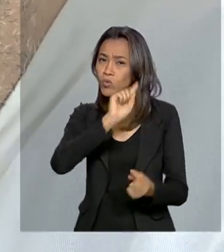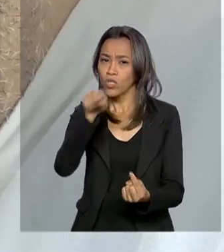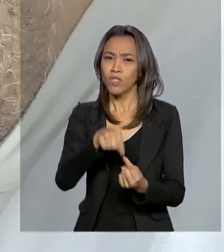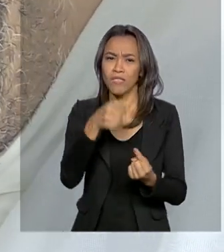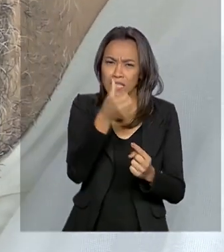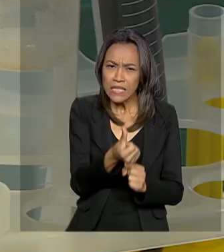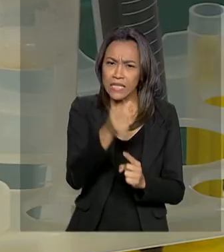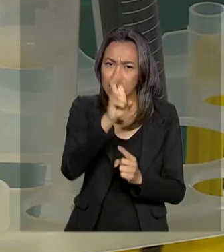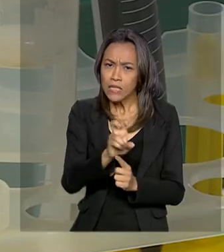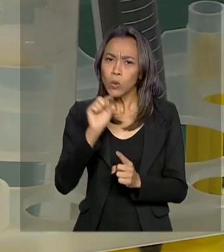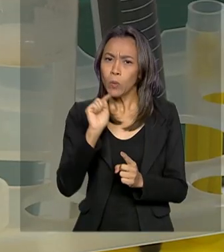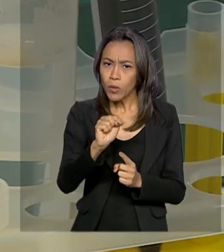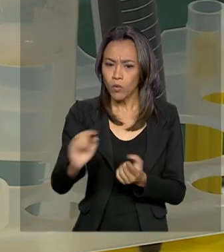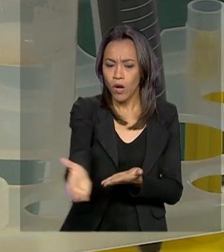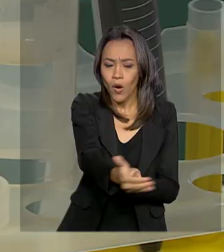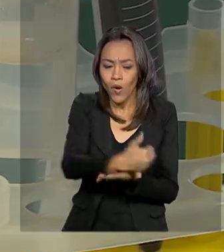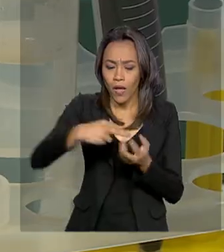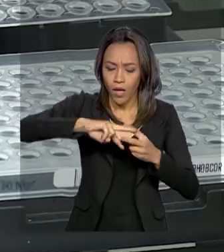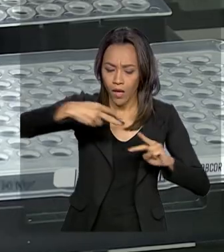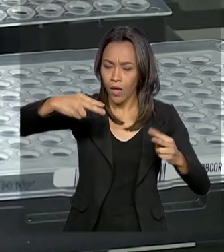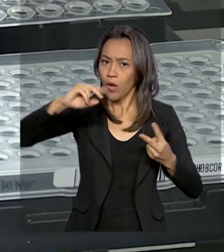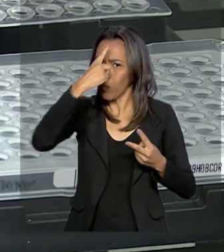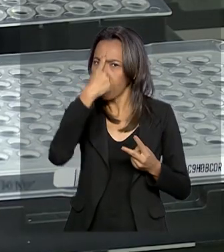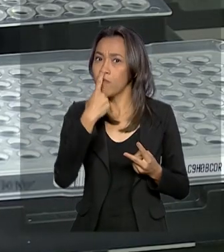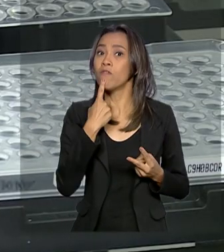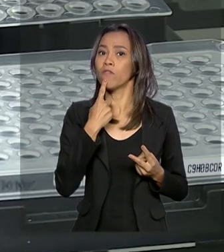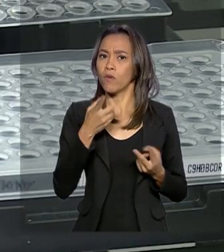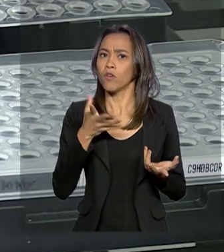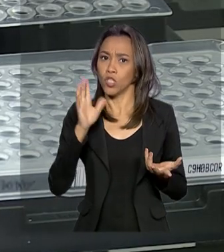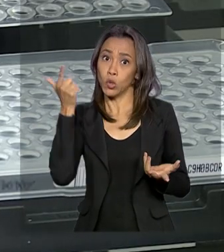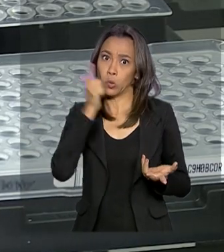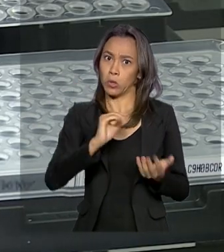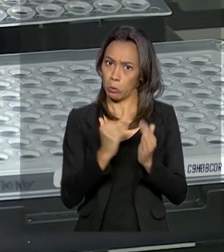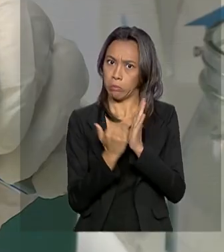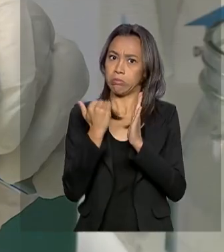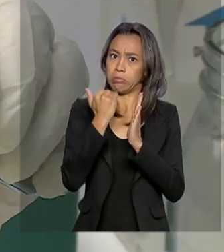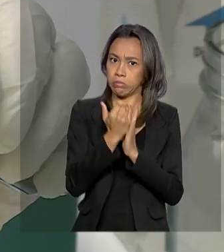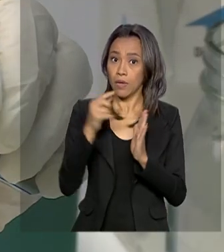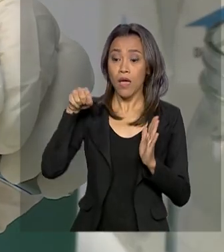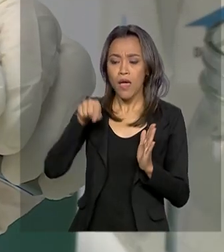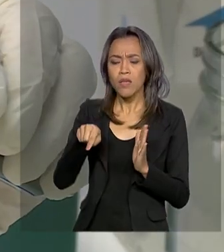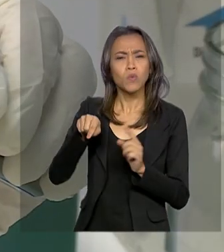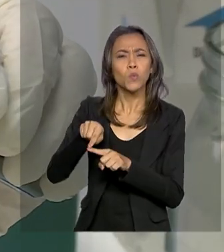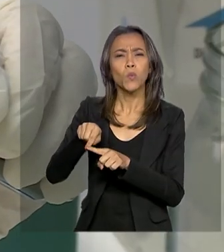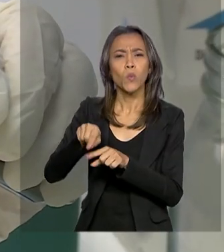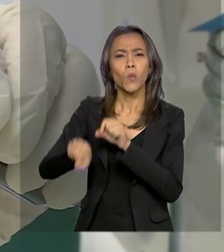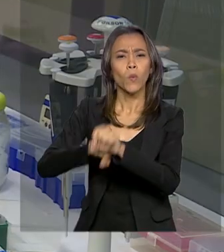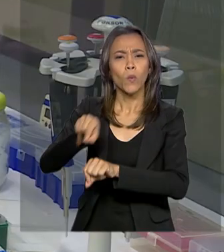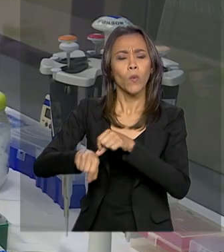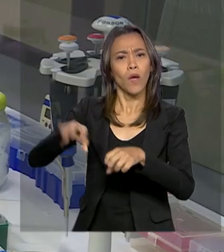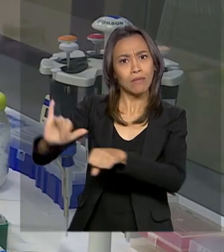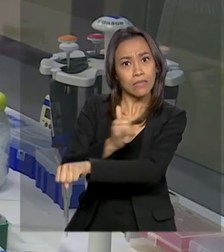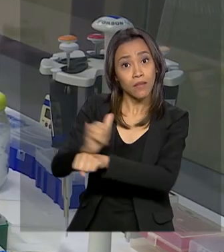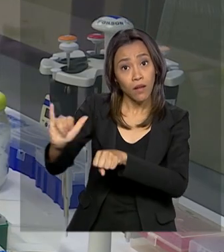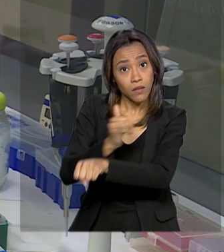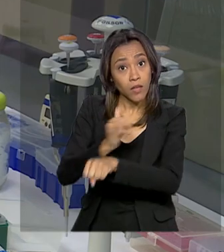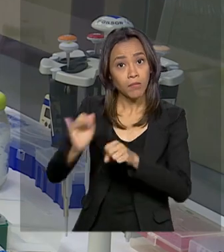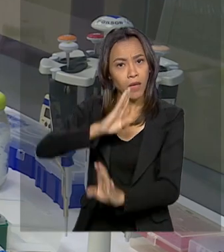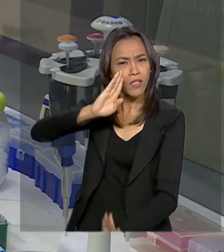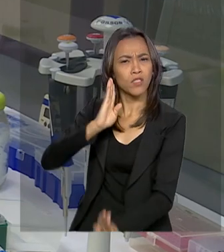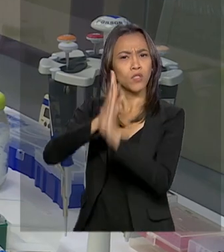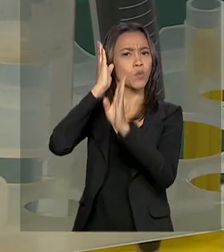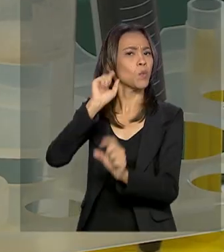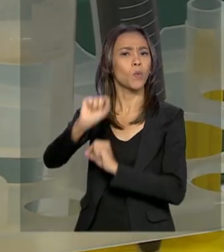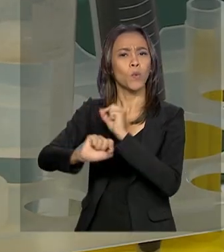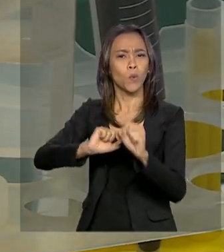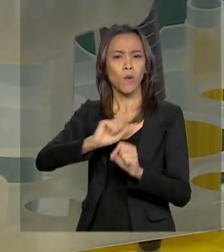criminosos e o resultado foi superado. O Banco Nacional de Perfis Genéticos é uma ferramenta moderna e eficaz para a elucidação de